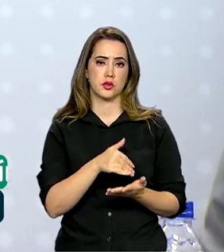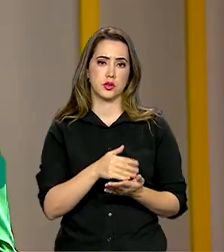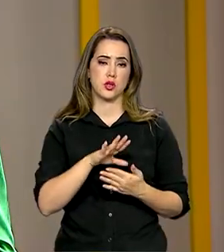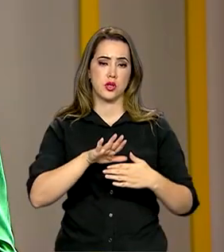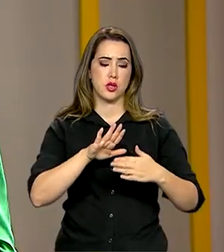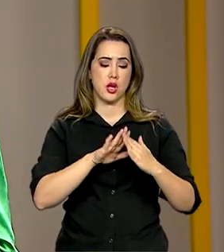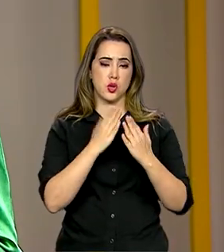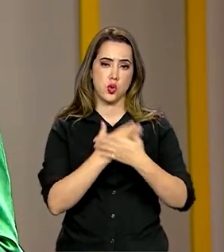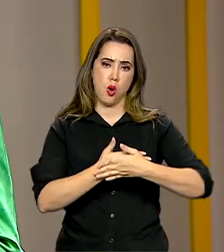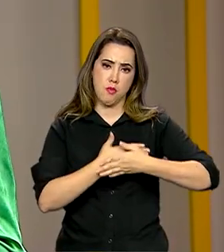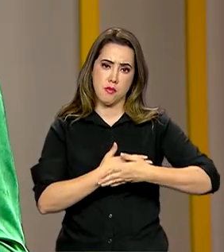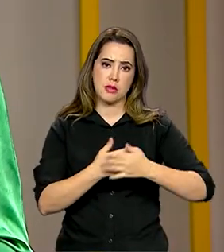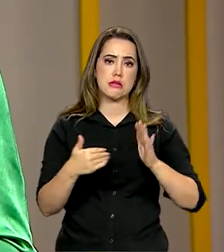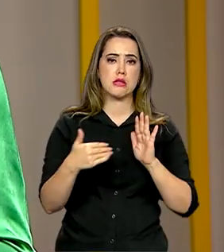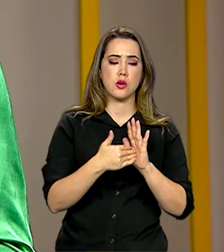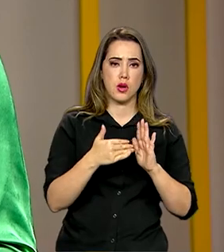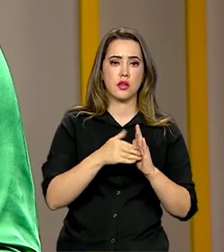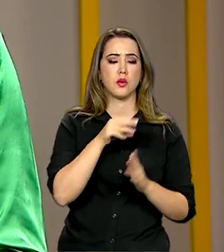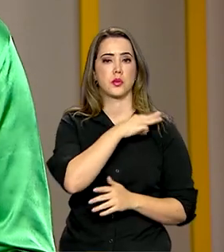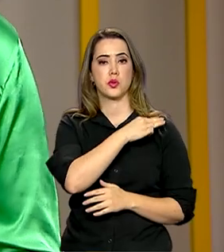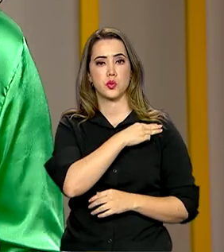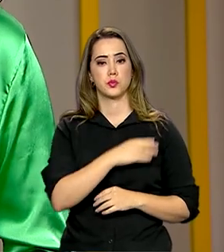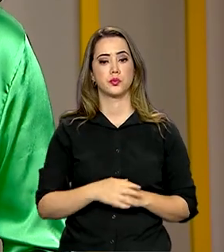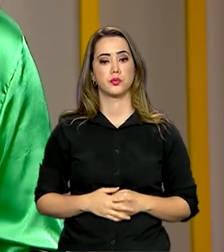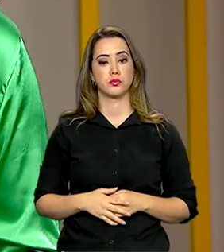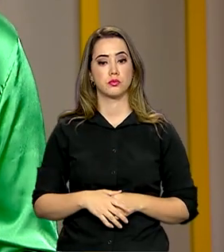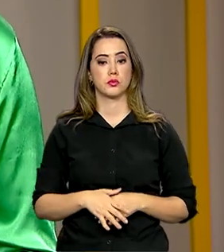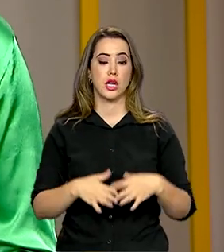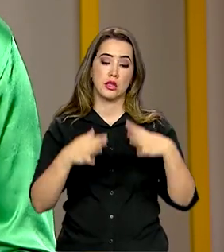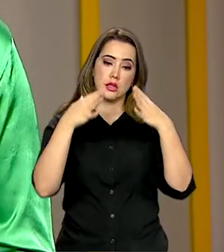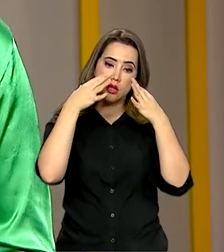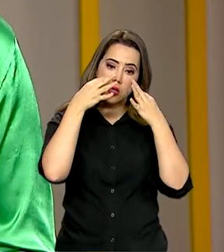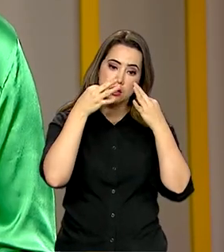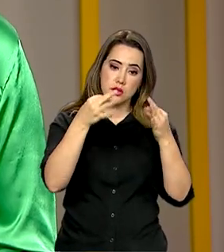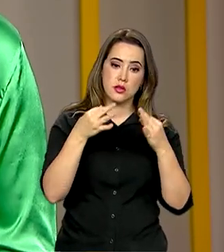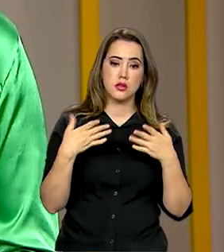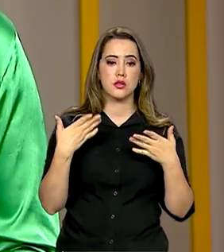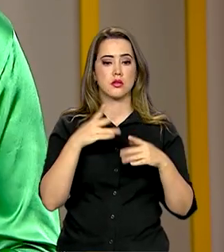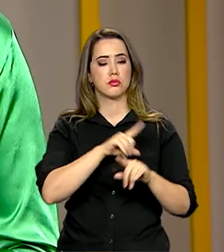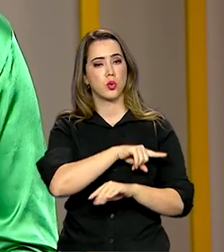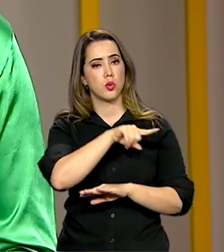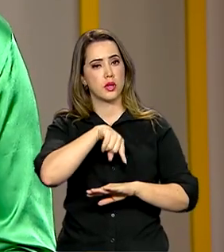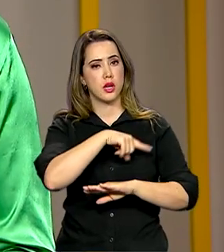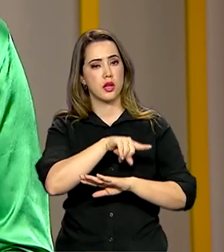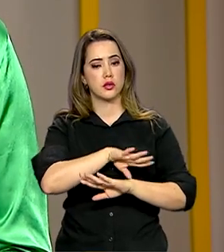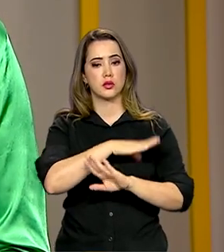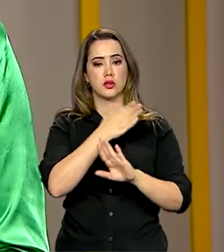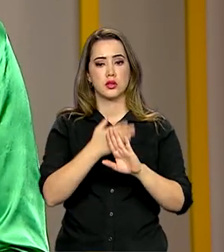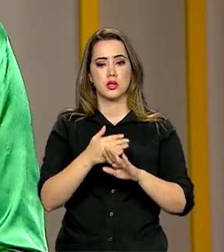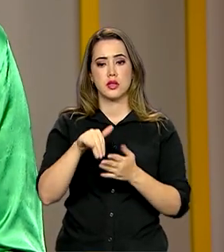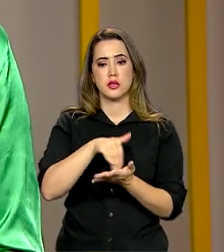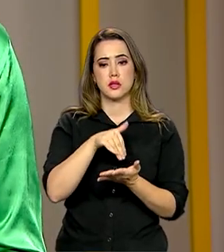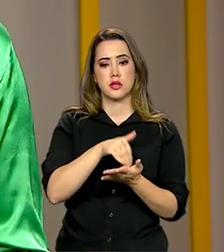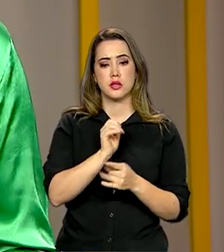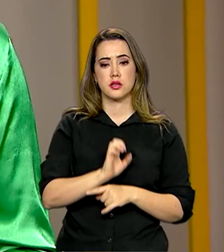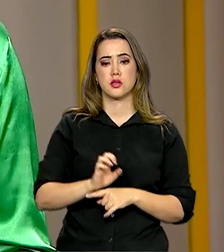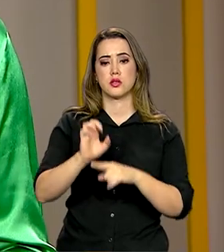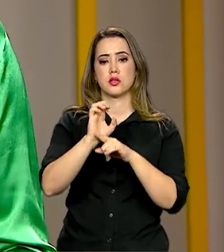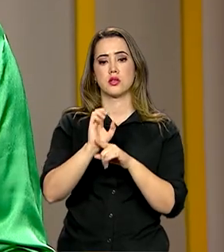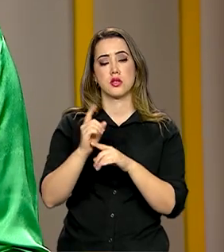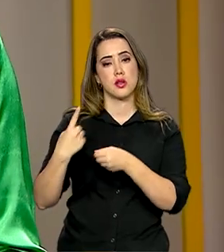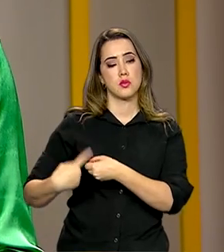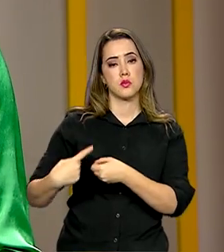médio. E atenção, ao longo de todo o cronograma de adesão, as secretarias de educação estaduais e municipais